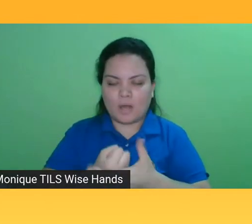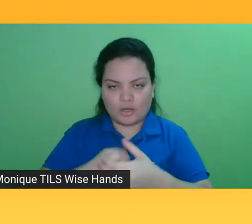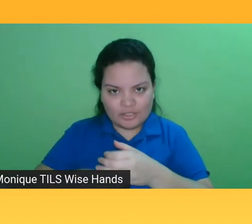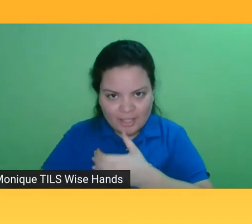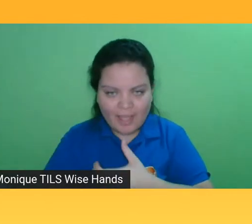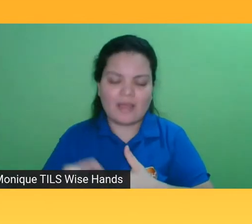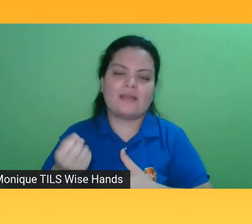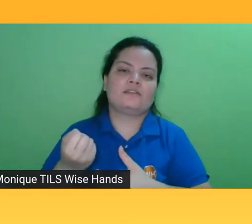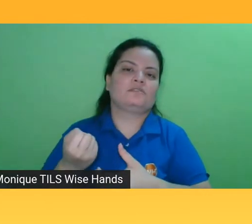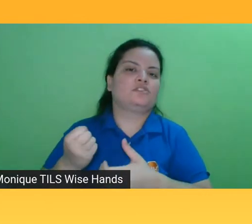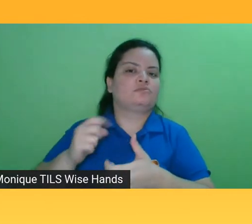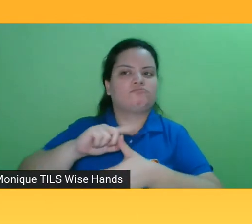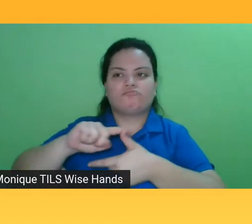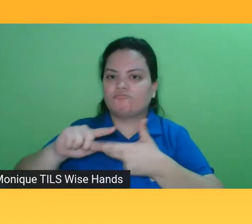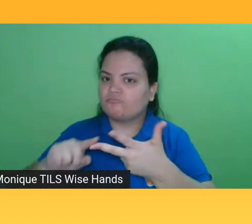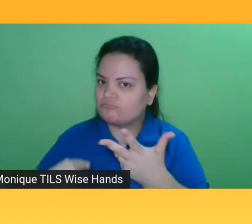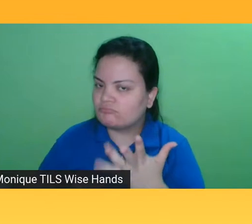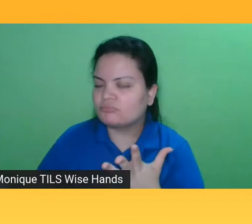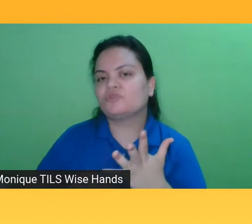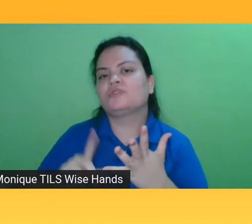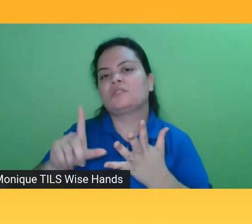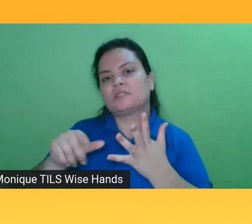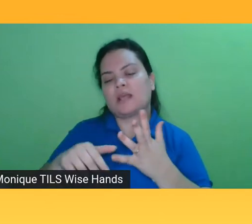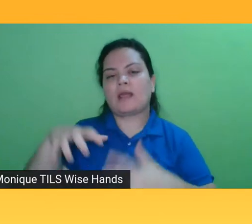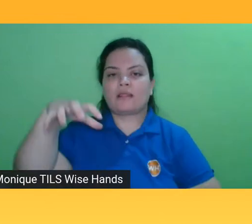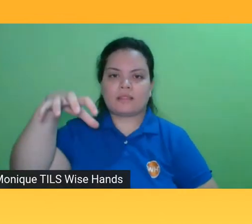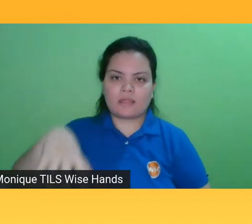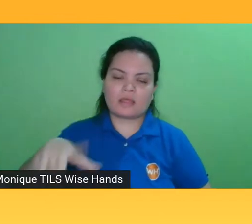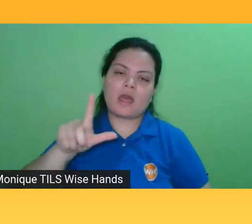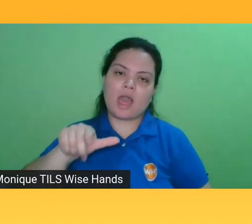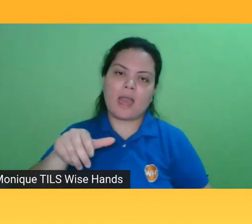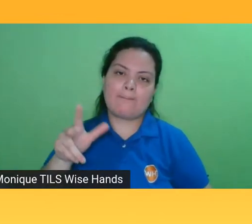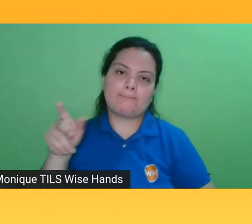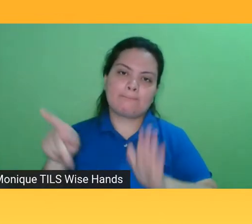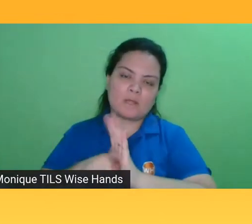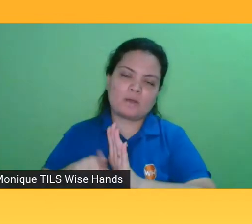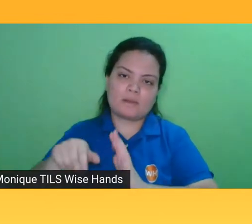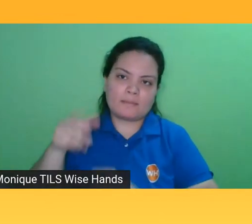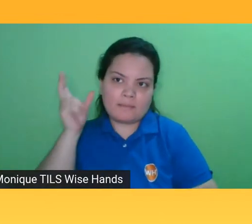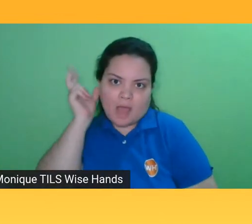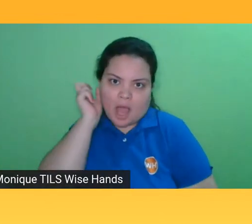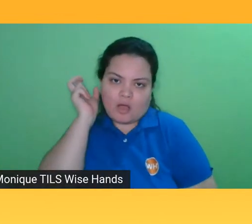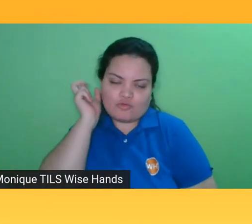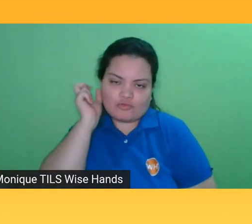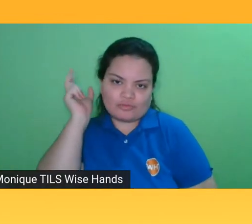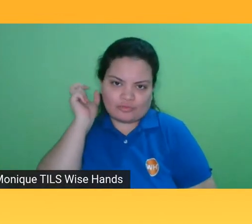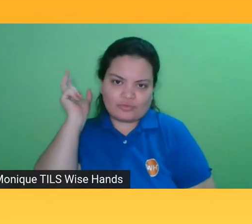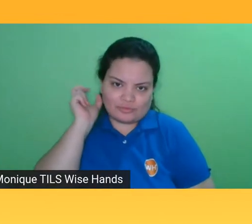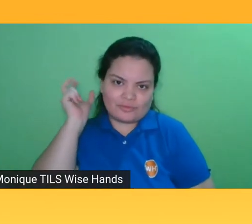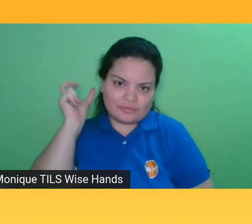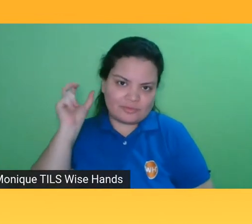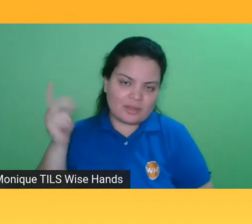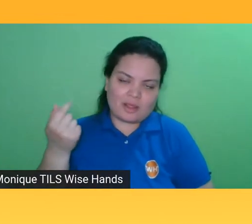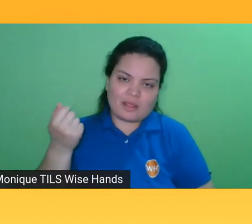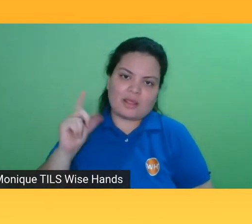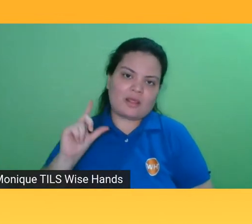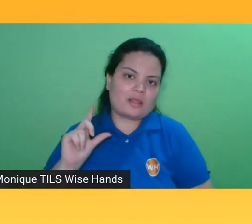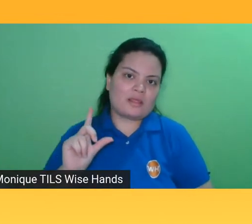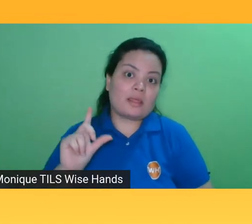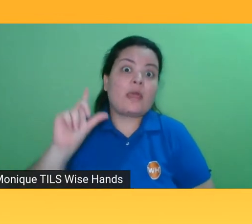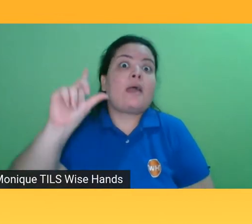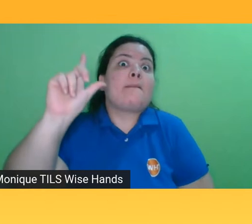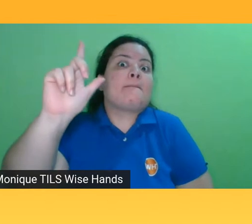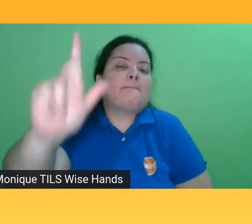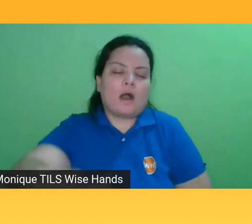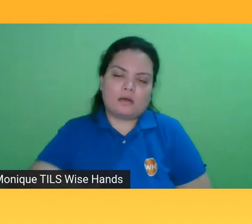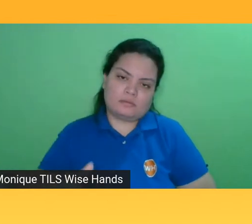direto para o áudio, que não necessitam virar primeiro livro e depois serem licenciados para o áudio livro. Então, tem sido